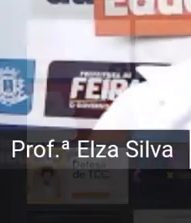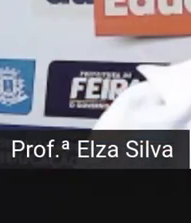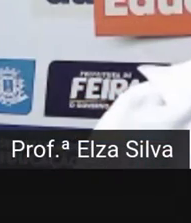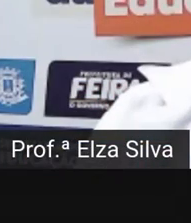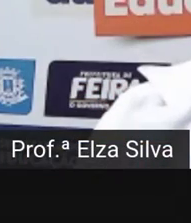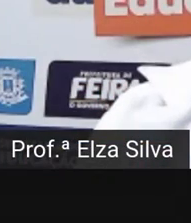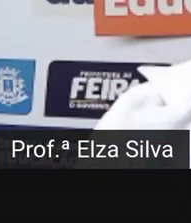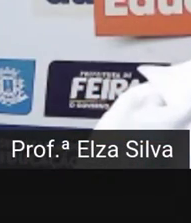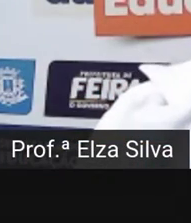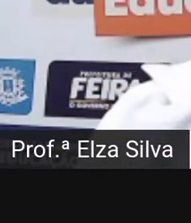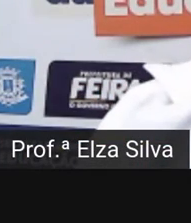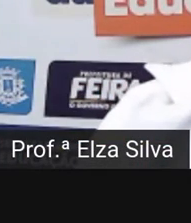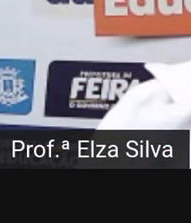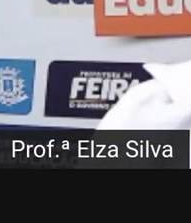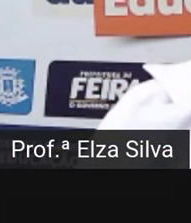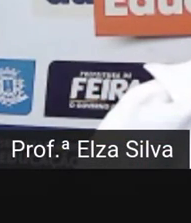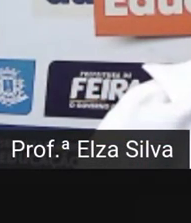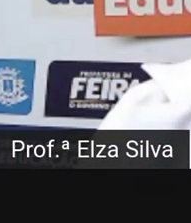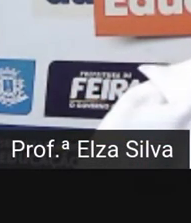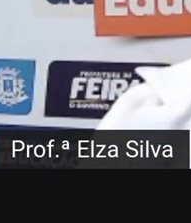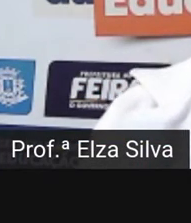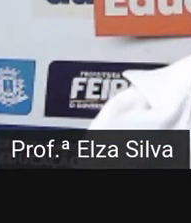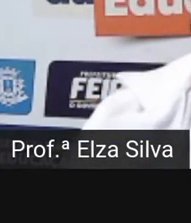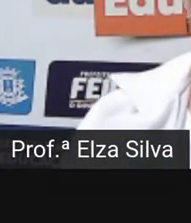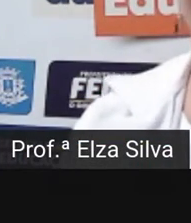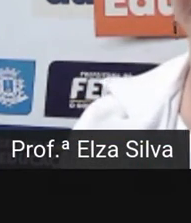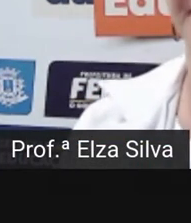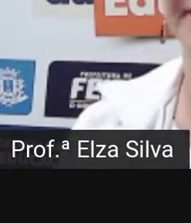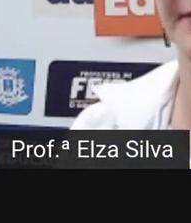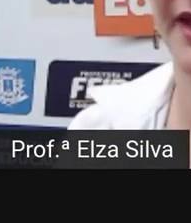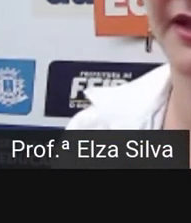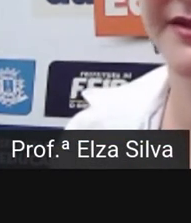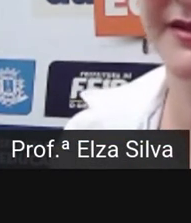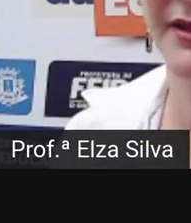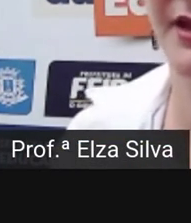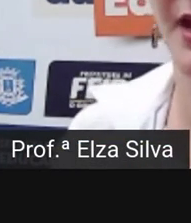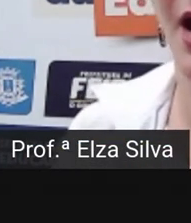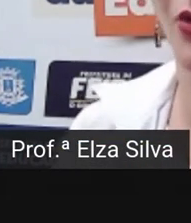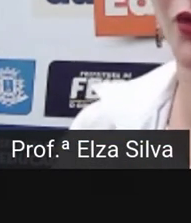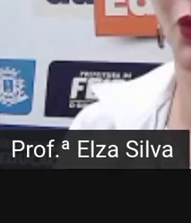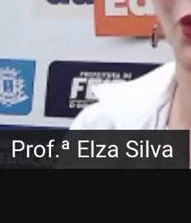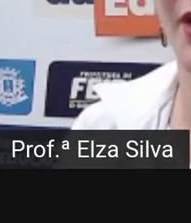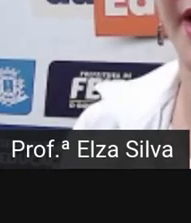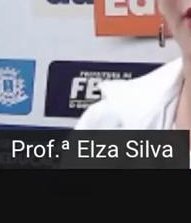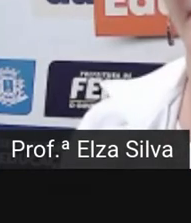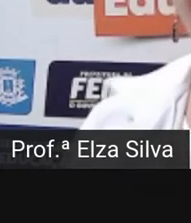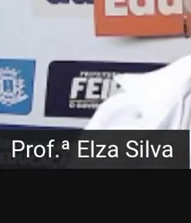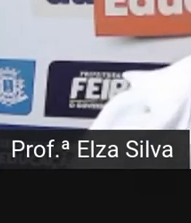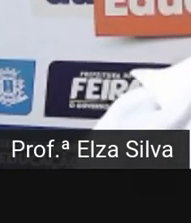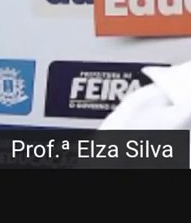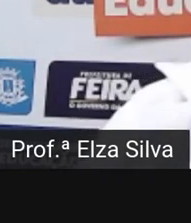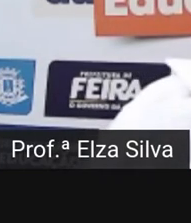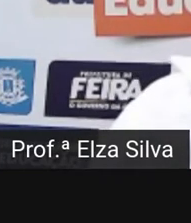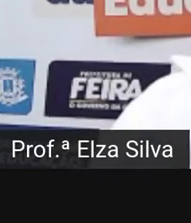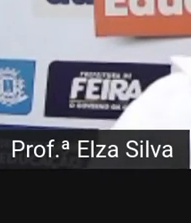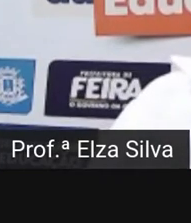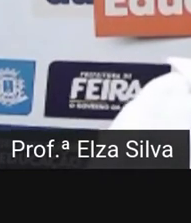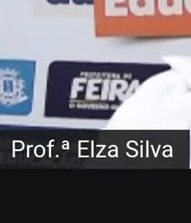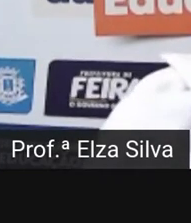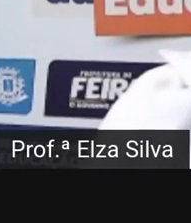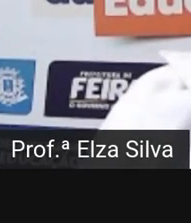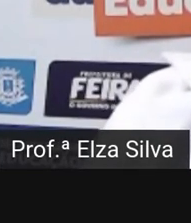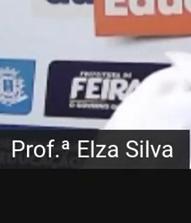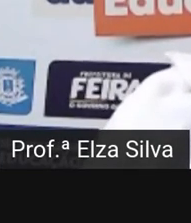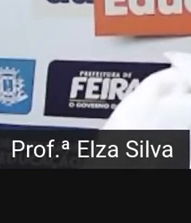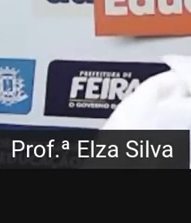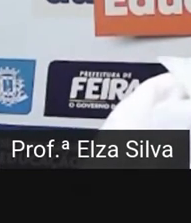Ok, estudantes. Então, isso aí. O William Shakespeare, esse autor renomado e conhecido mundialmente,